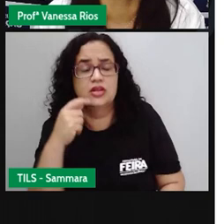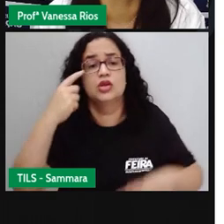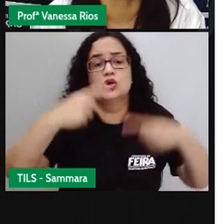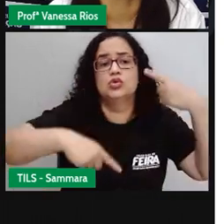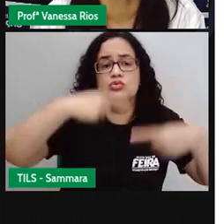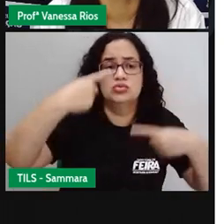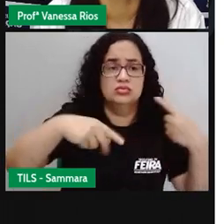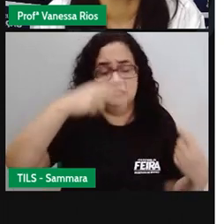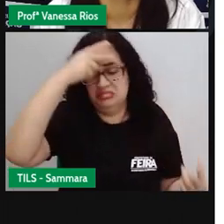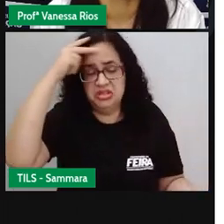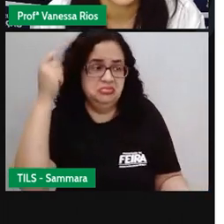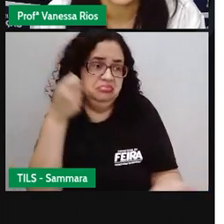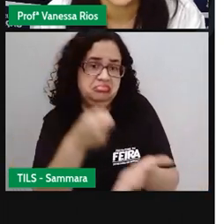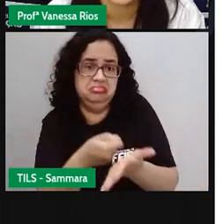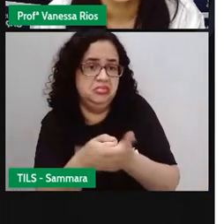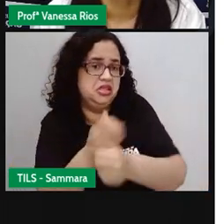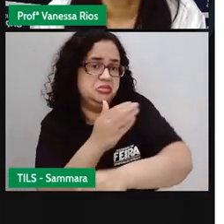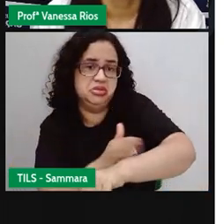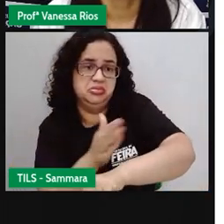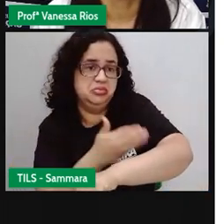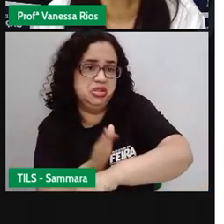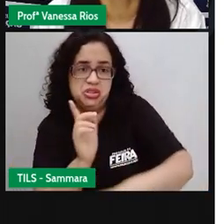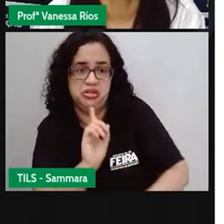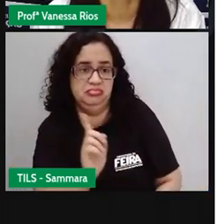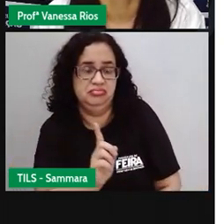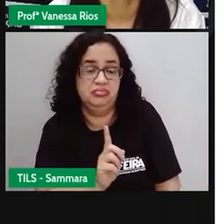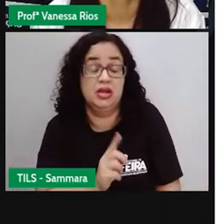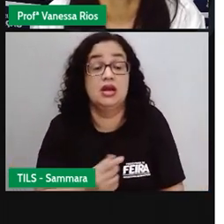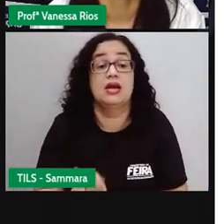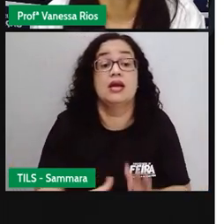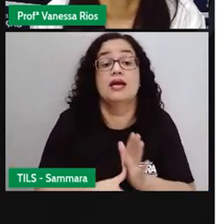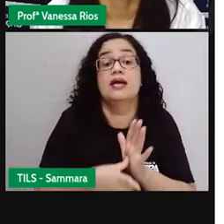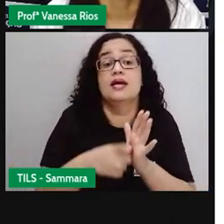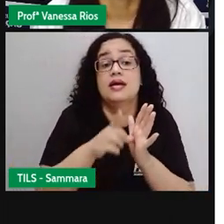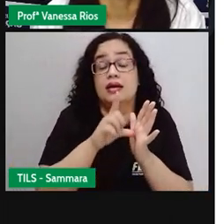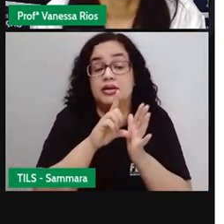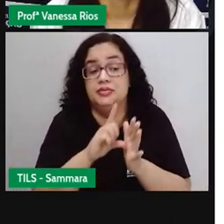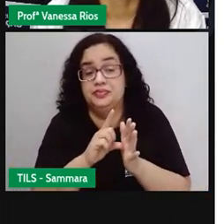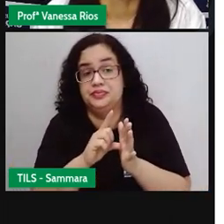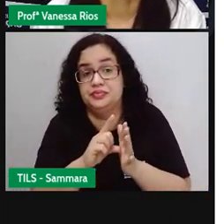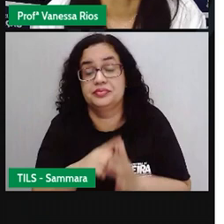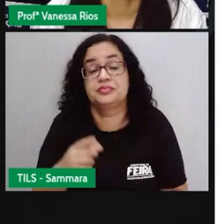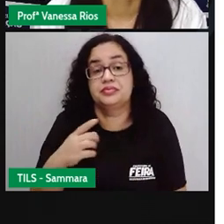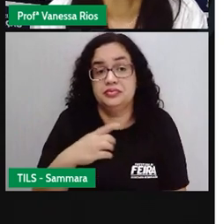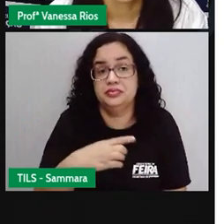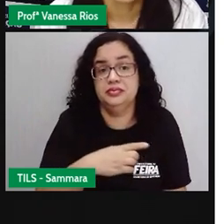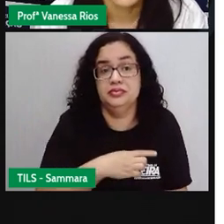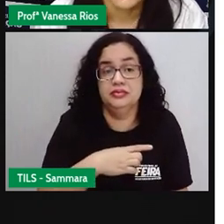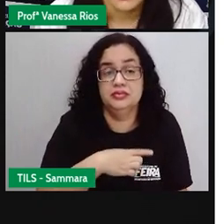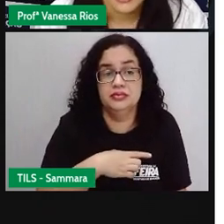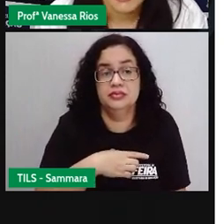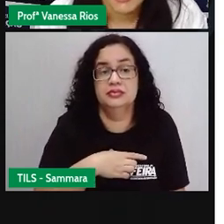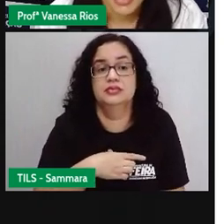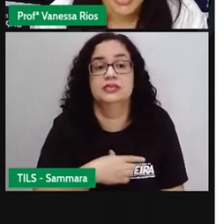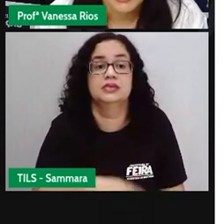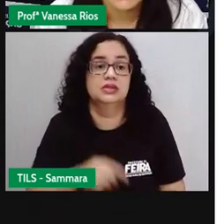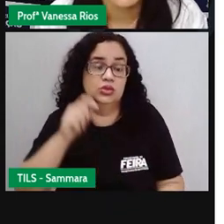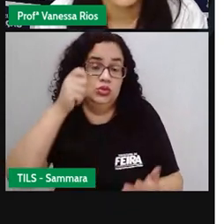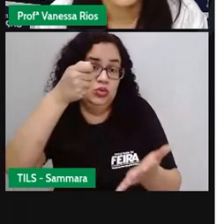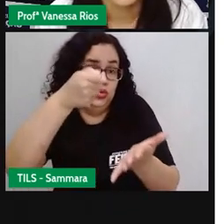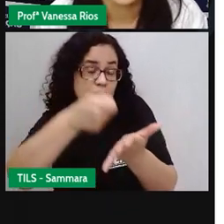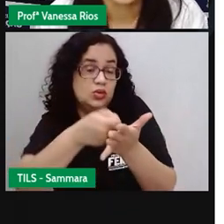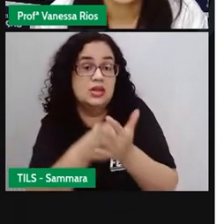difícil de ser exercida na prática, porque antes de você exercer aí os seus deveres